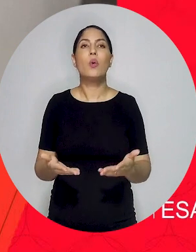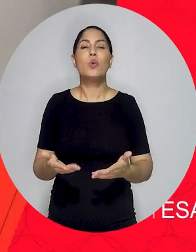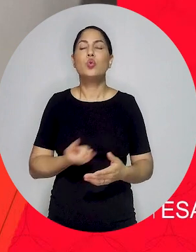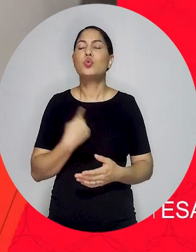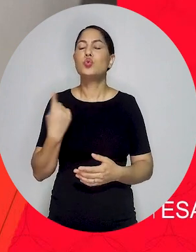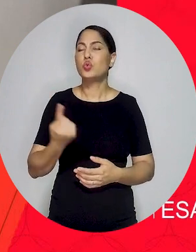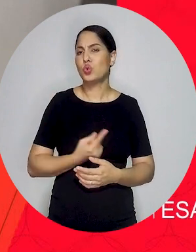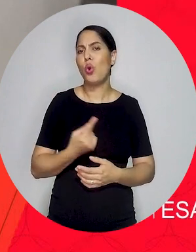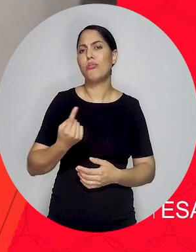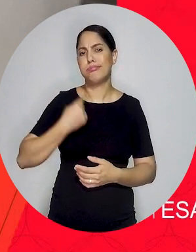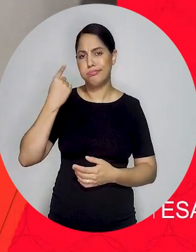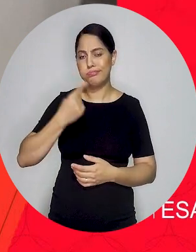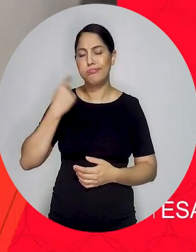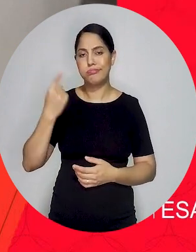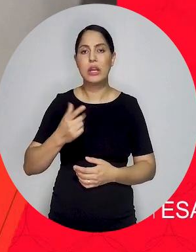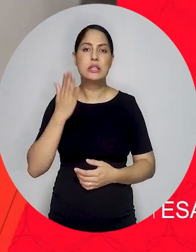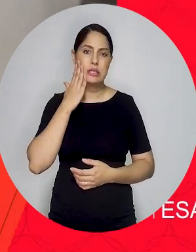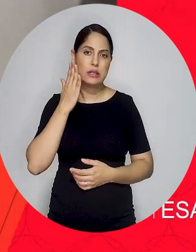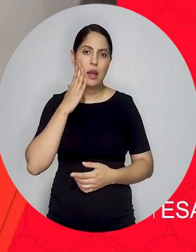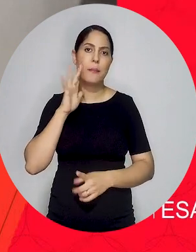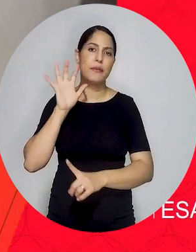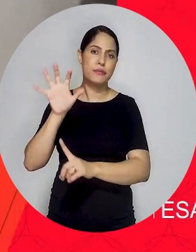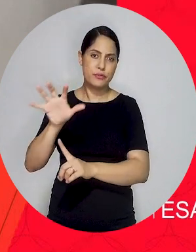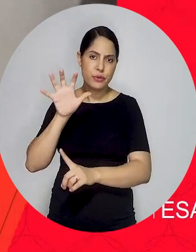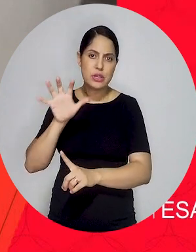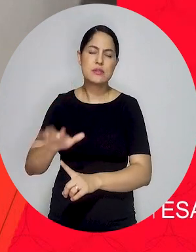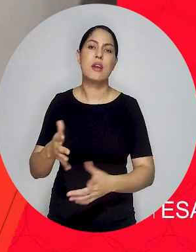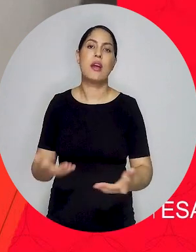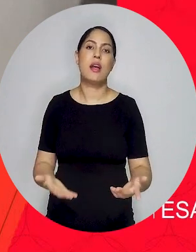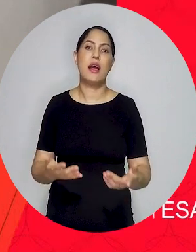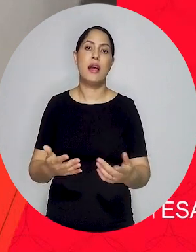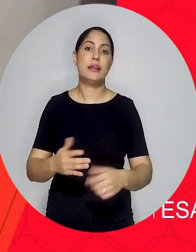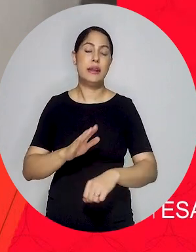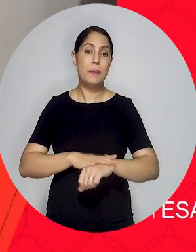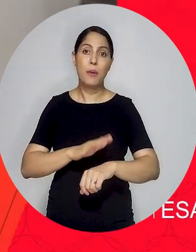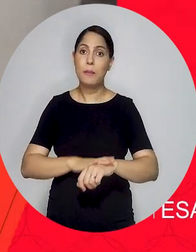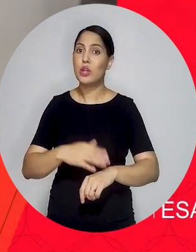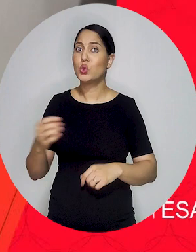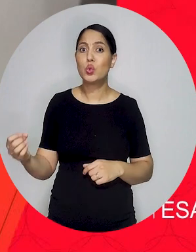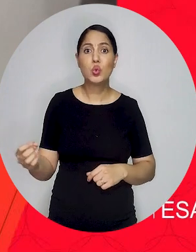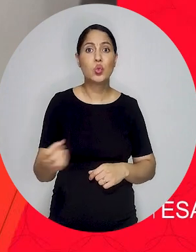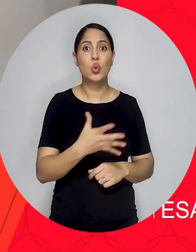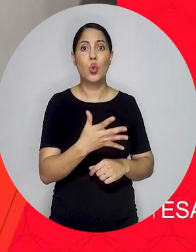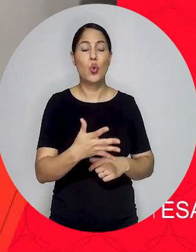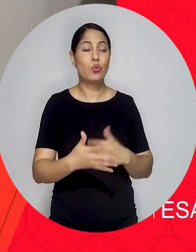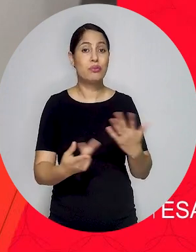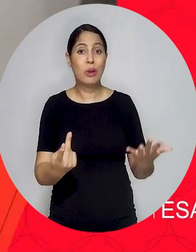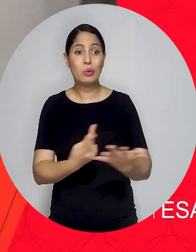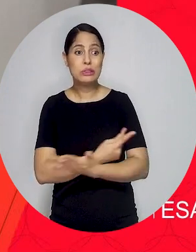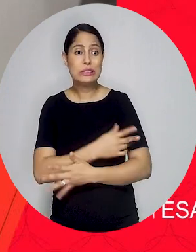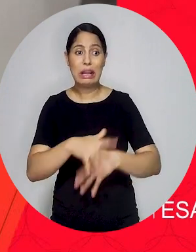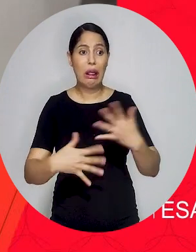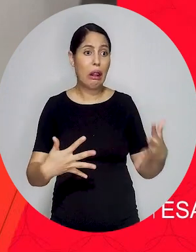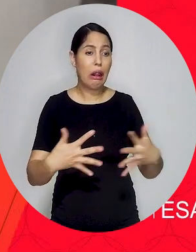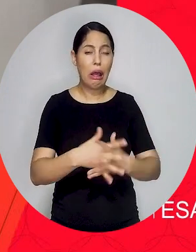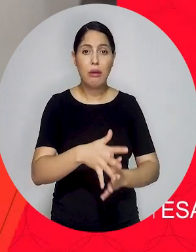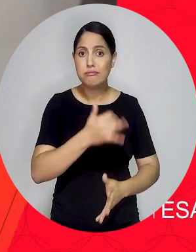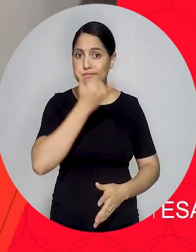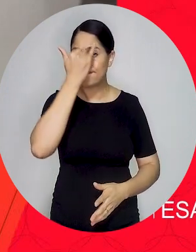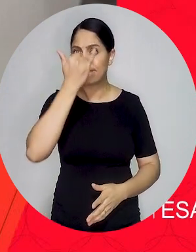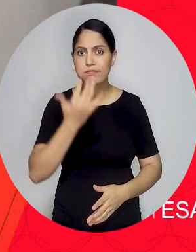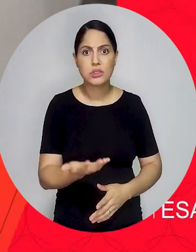termos de prevenção conforme já foi colocado e por mais que o direito vá sendo influenciado, construído e alterado a cada